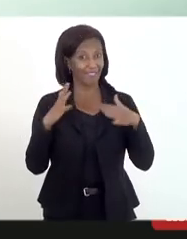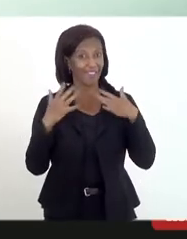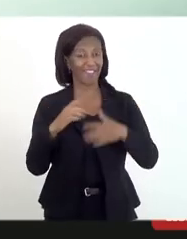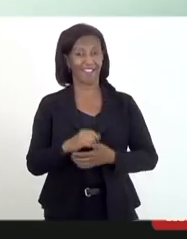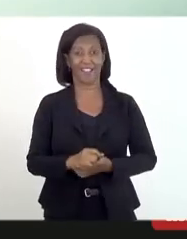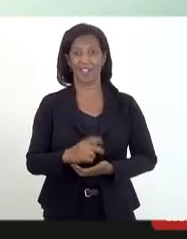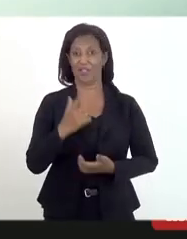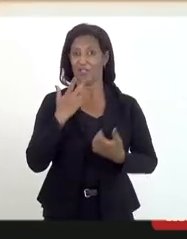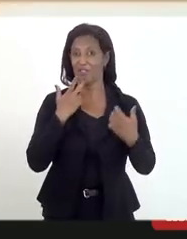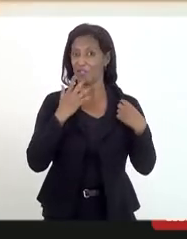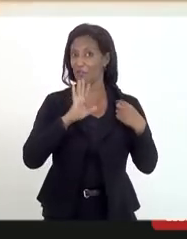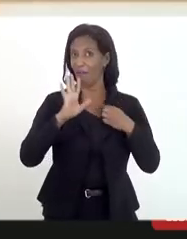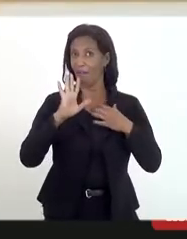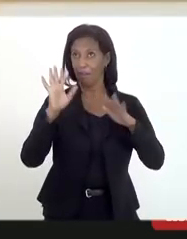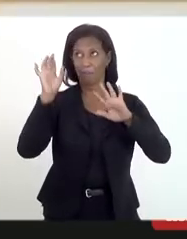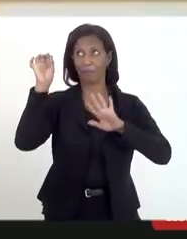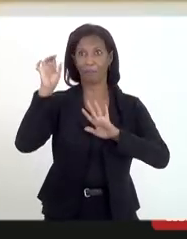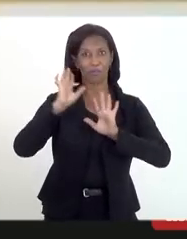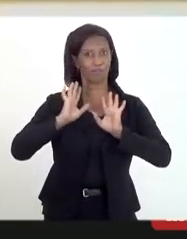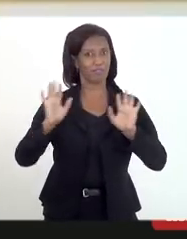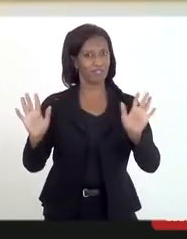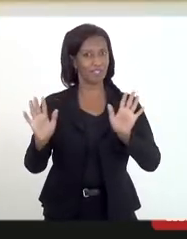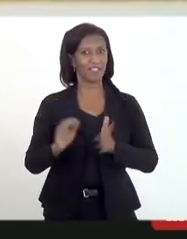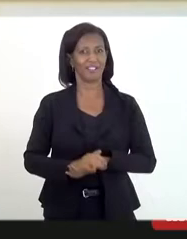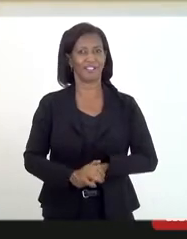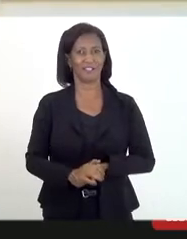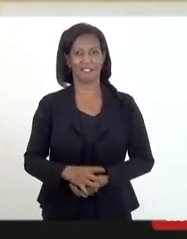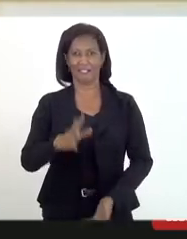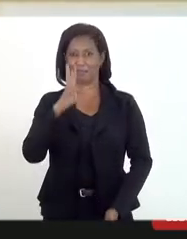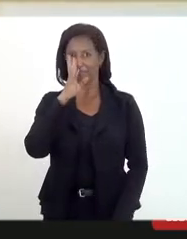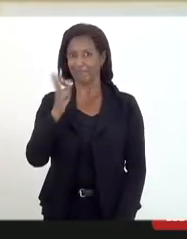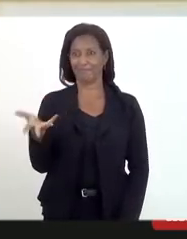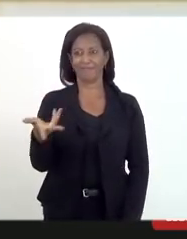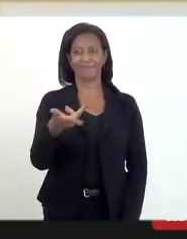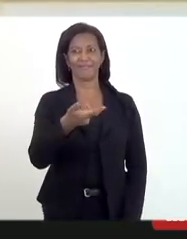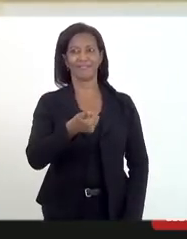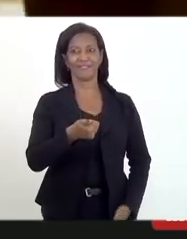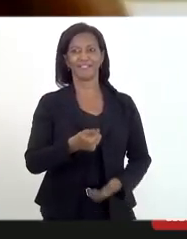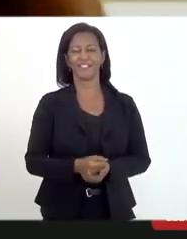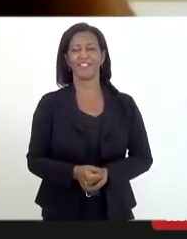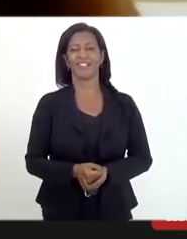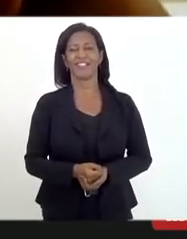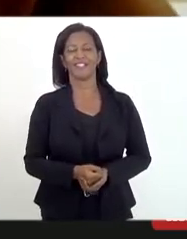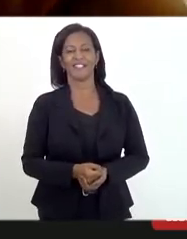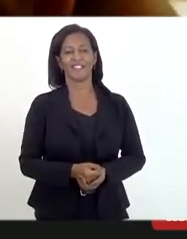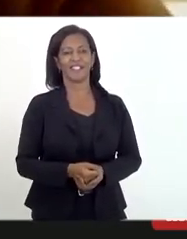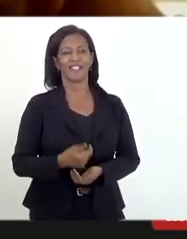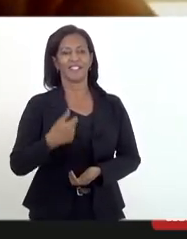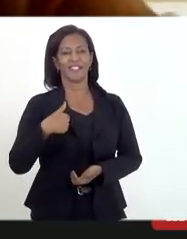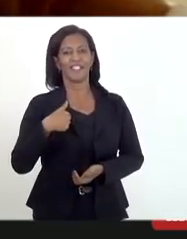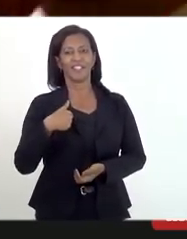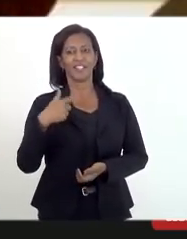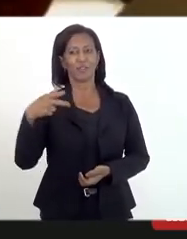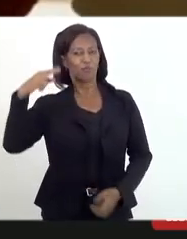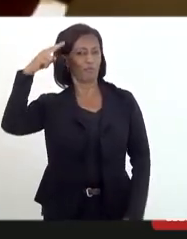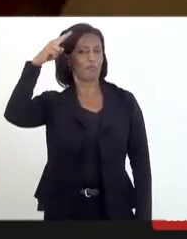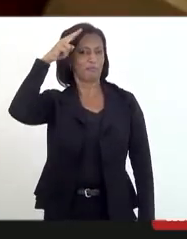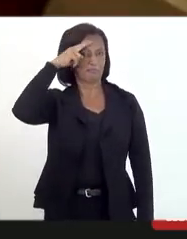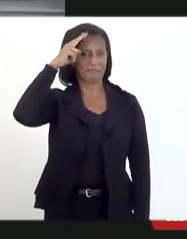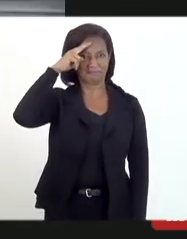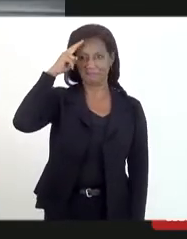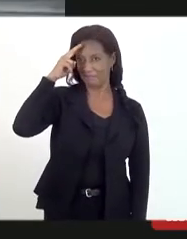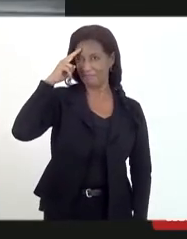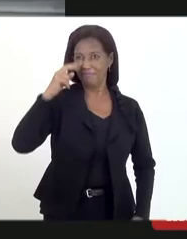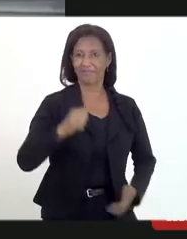a senhora... Pelo amor de Deus. Mas é algo inacreditável. Não, não, não. É elogio. Eu fiz colégio militar e não sei... Ela